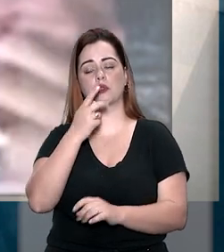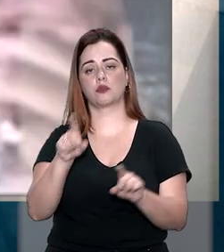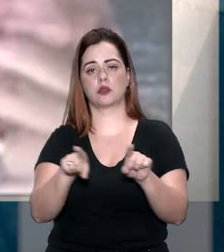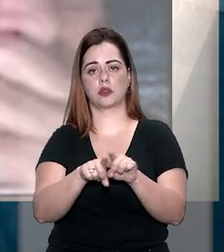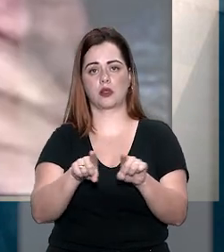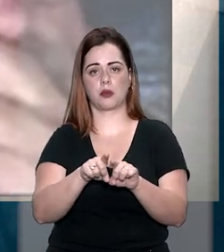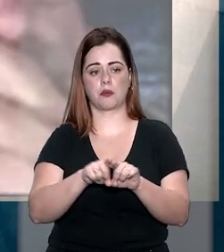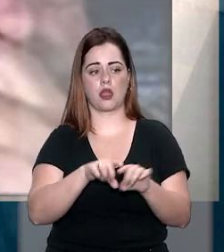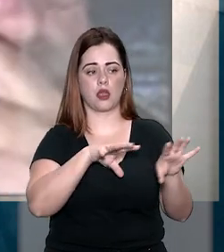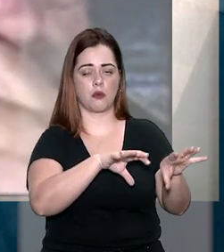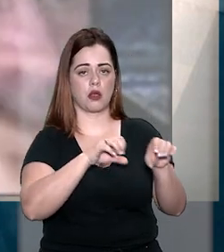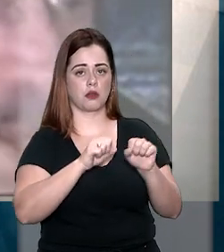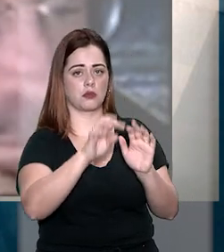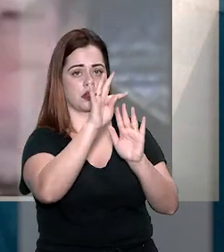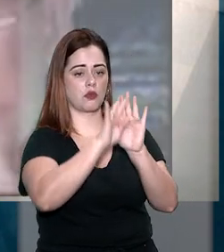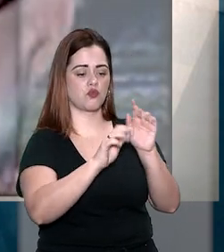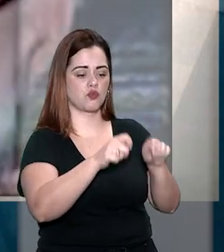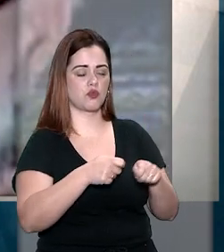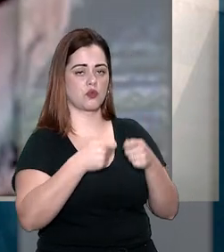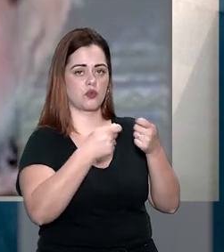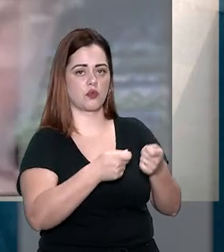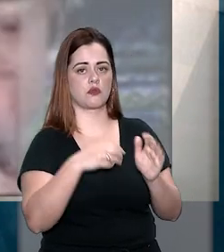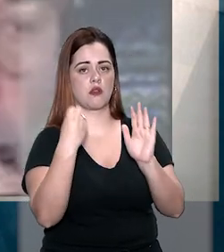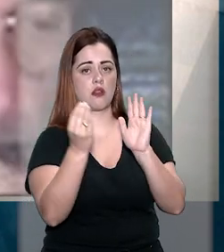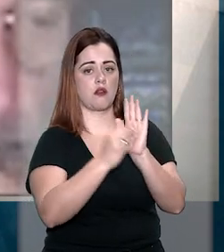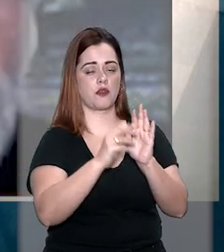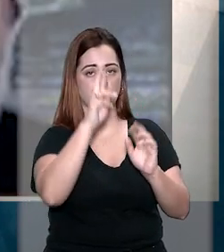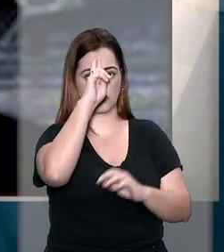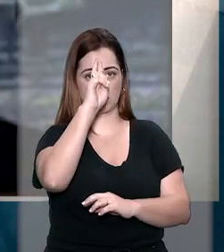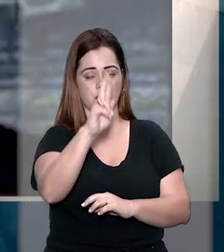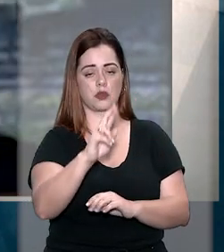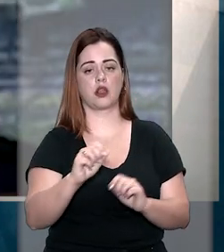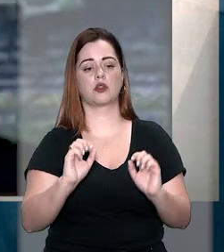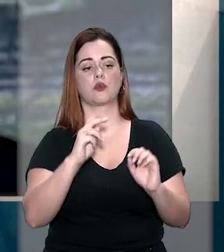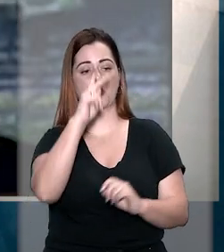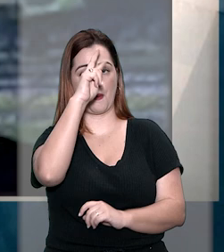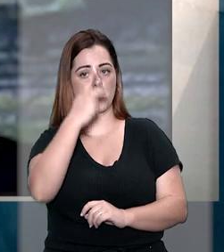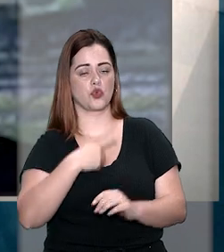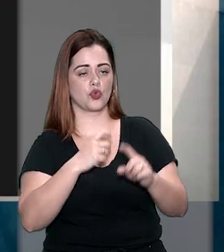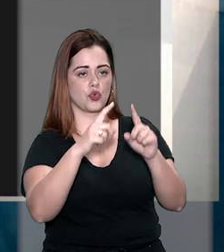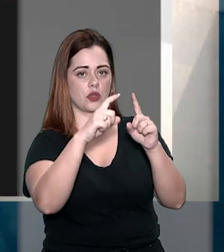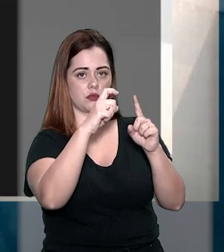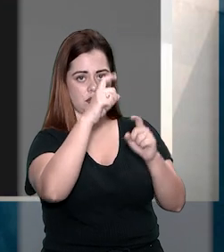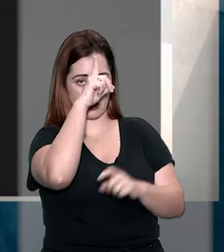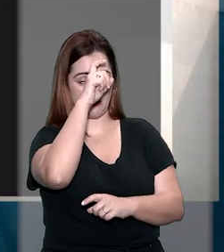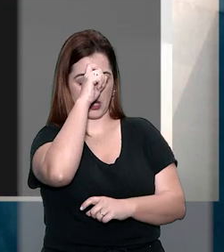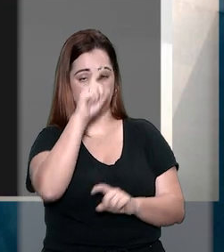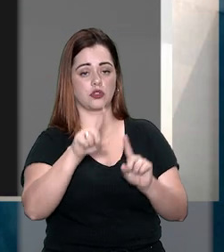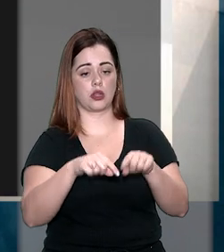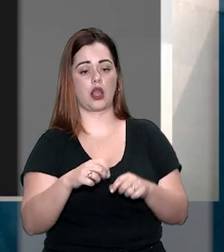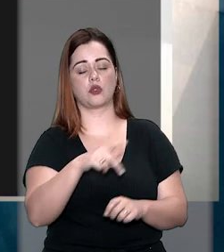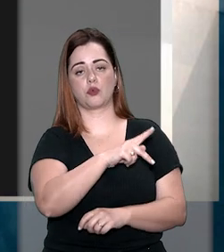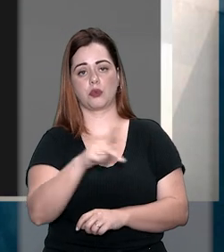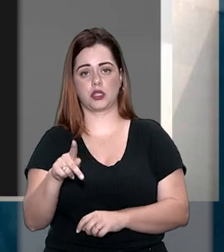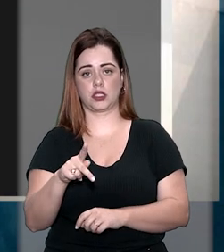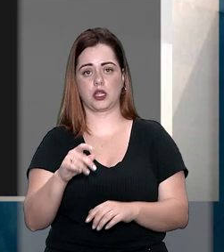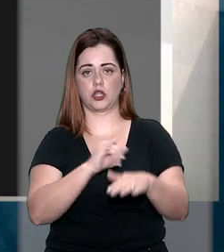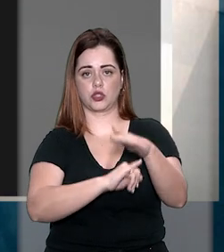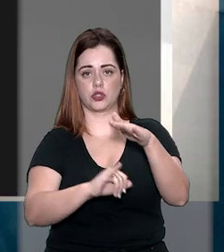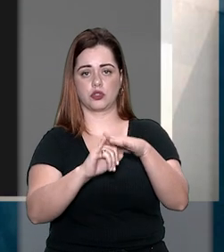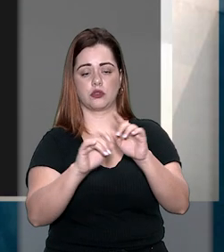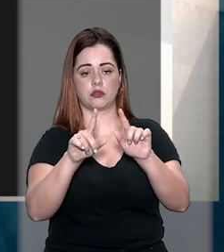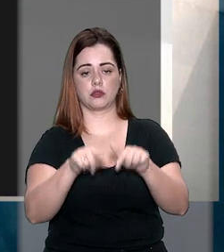também que o acolhimento da tese defensiva de ausência de responsabilidade do proprietário, na condição de presidente da instituição,